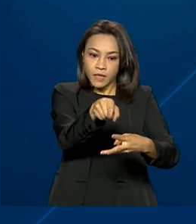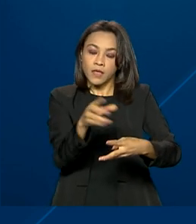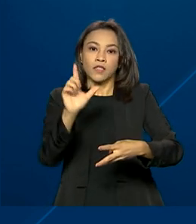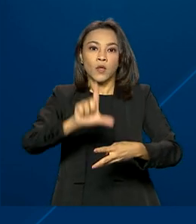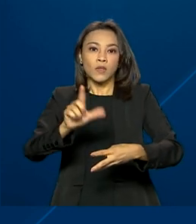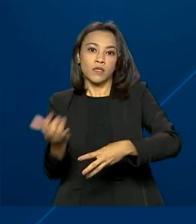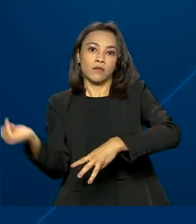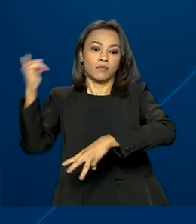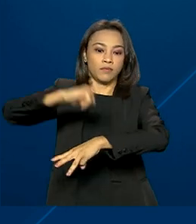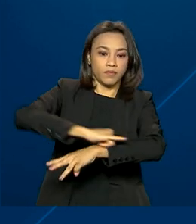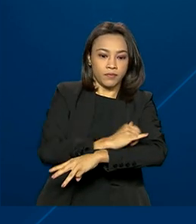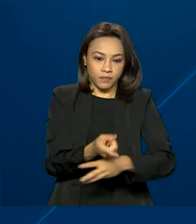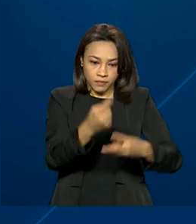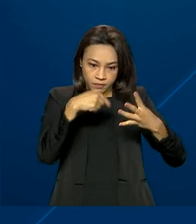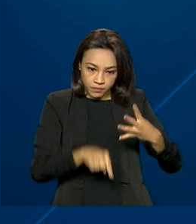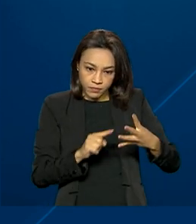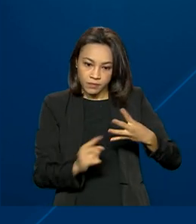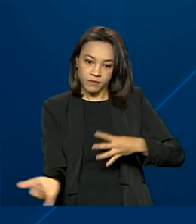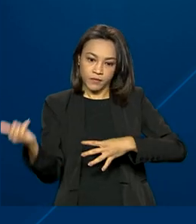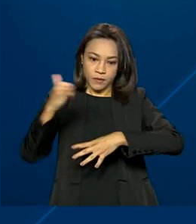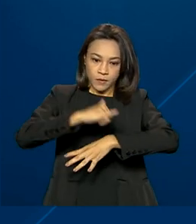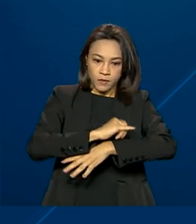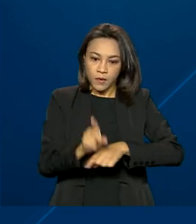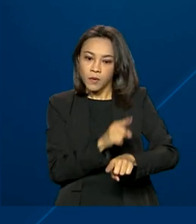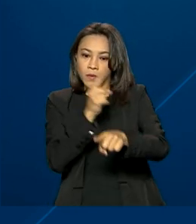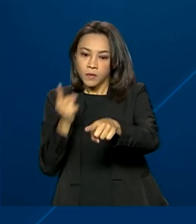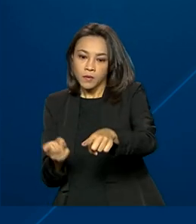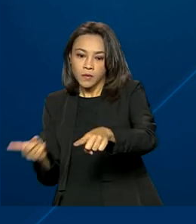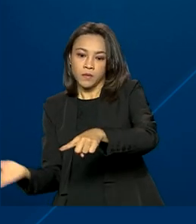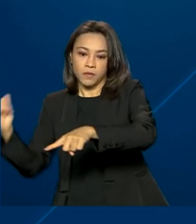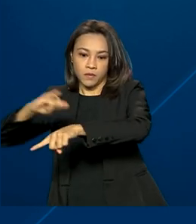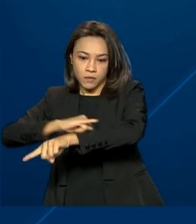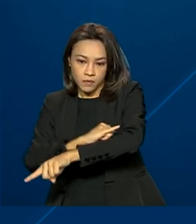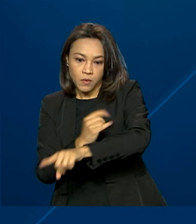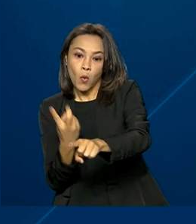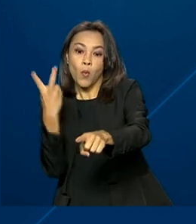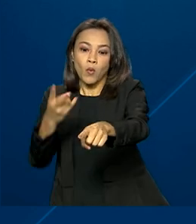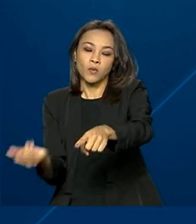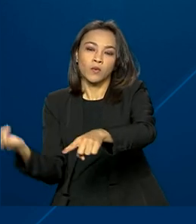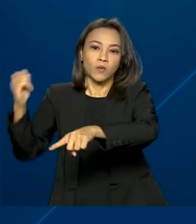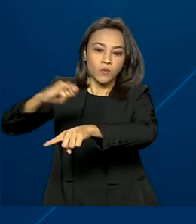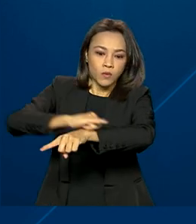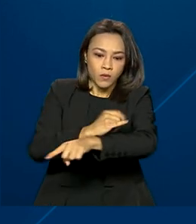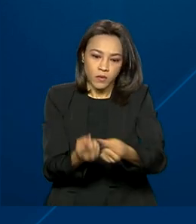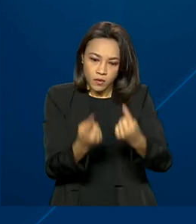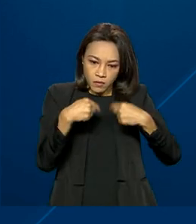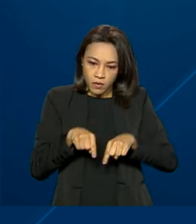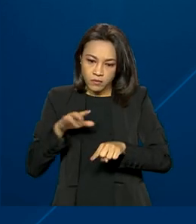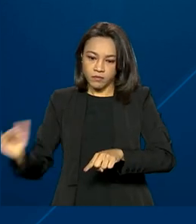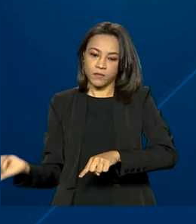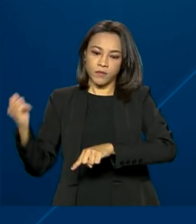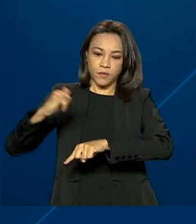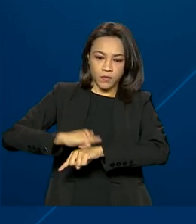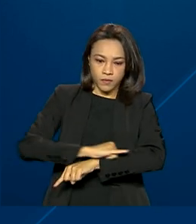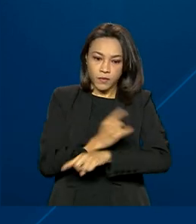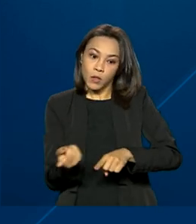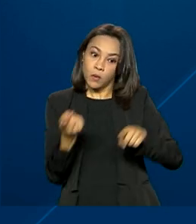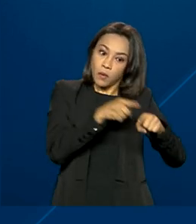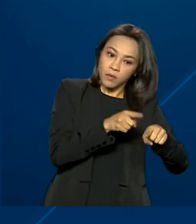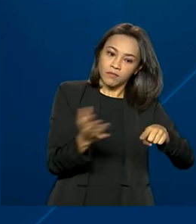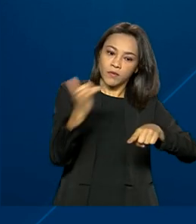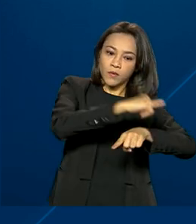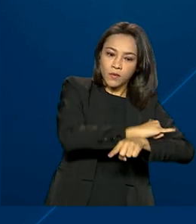Londrina e Foz do Iguaçu, no Paraná, os de Navegantes e de Joinville, em Santa Catarina, e os de Pelotas, Uruguaiana e